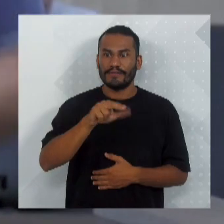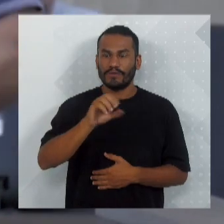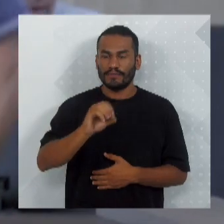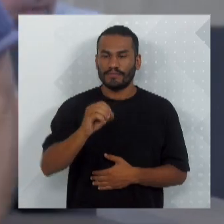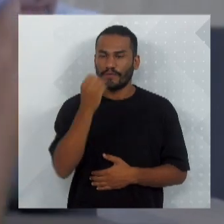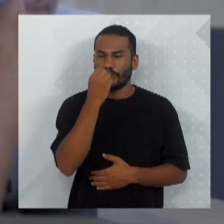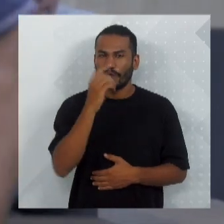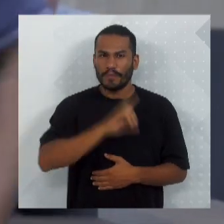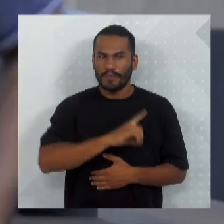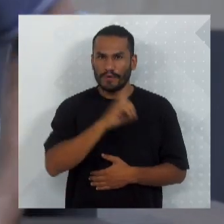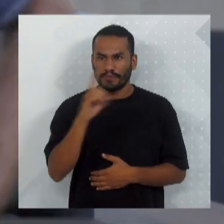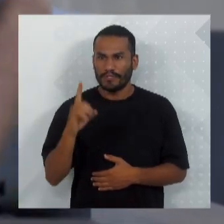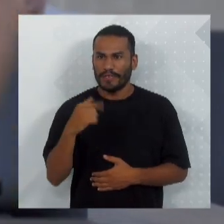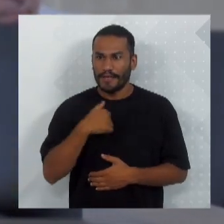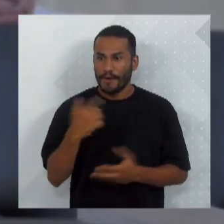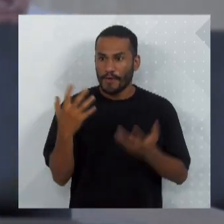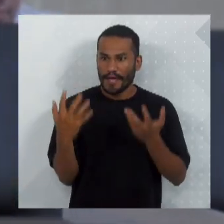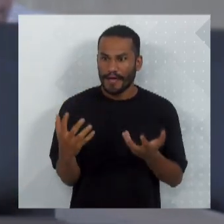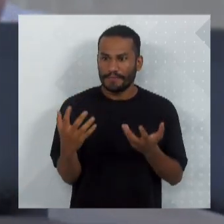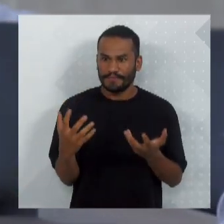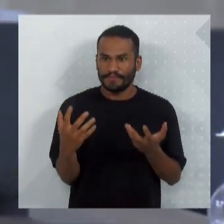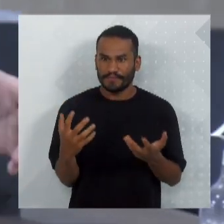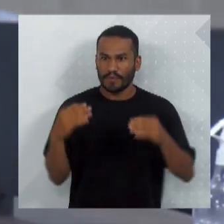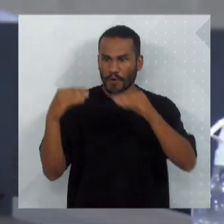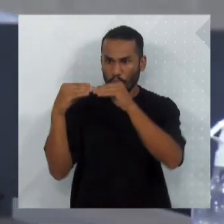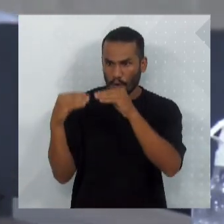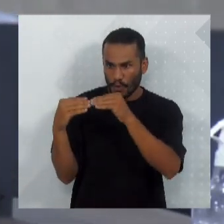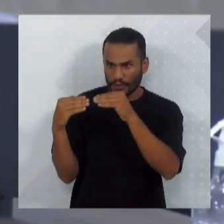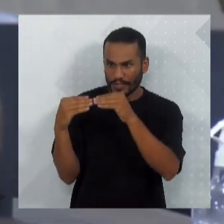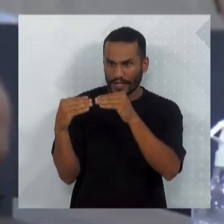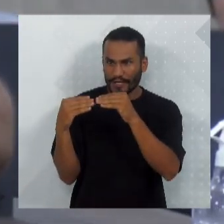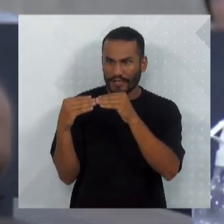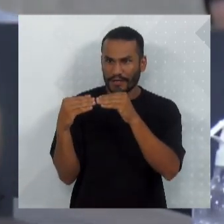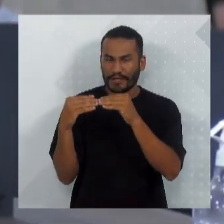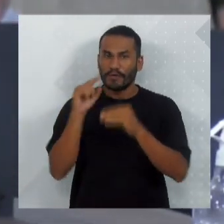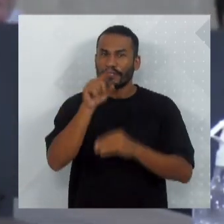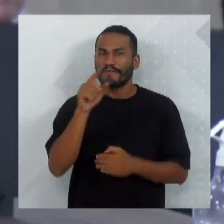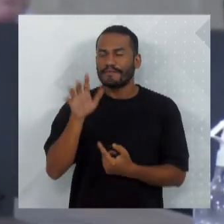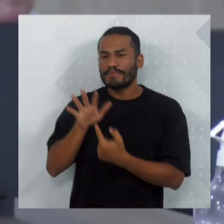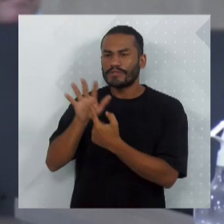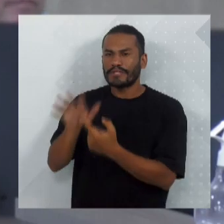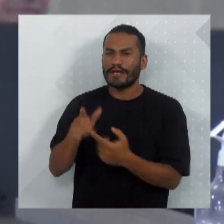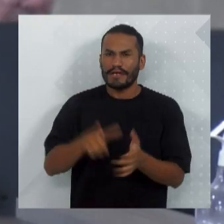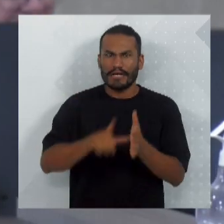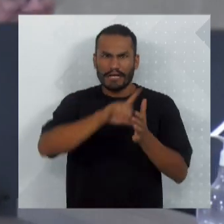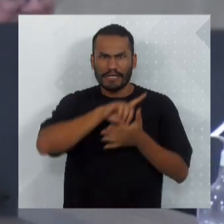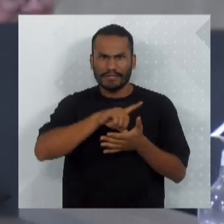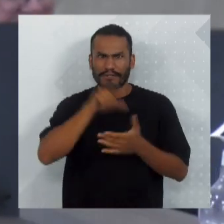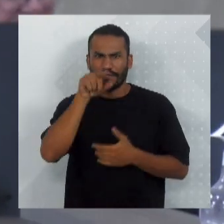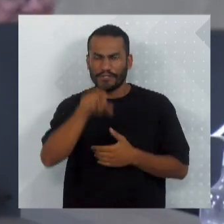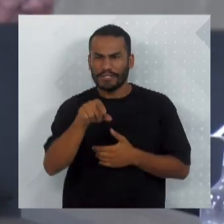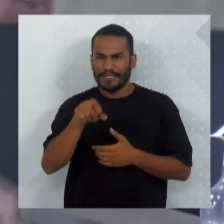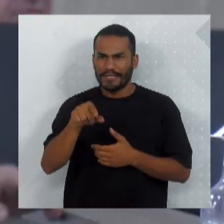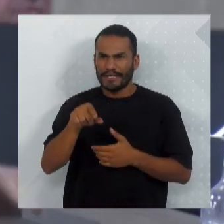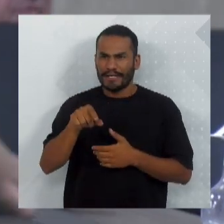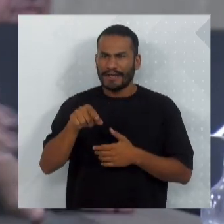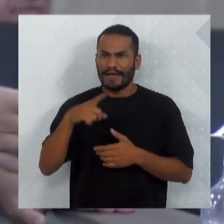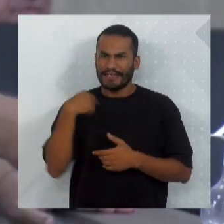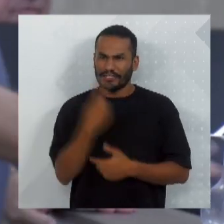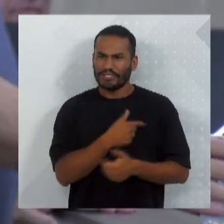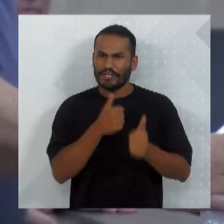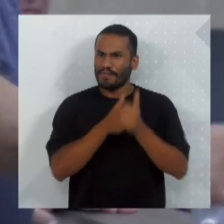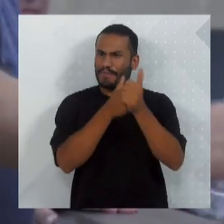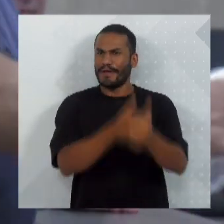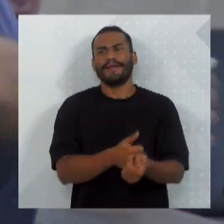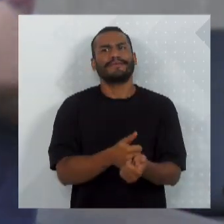Eu quero concordar com o assunto que a Exª traz aqui, até porque antes mesmo da V. Exª estar nesta casa, a gente já vinha acompanhando essa